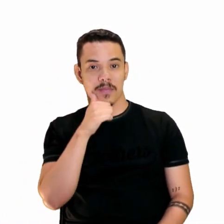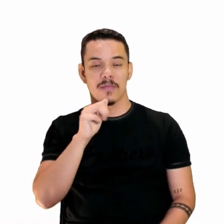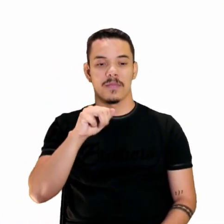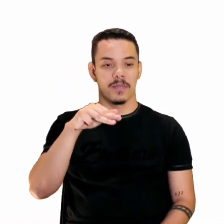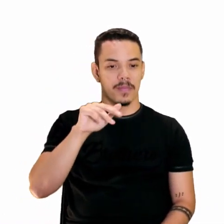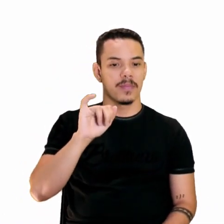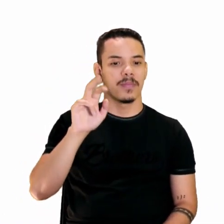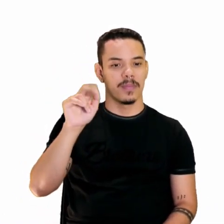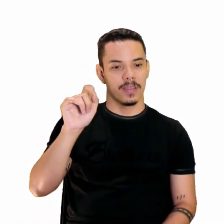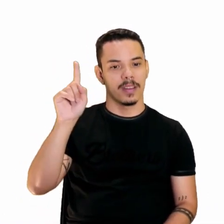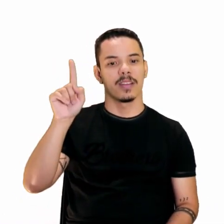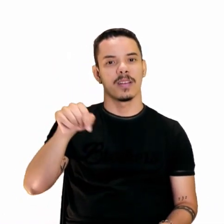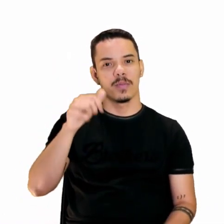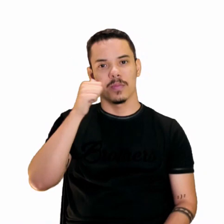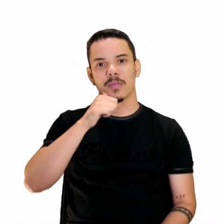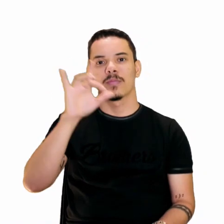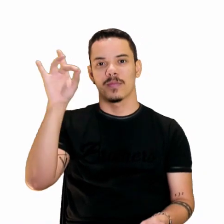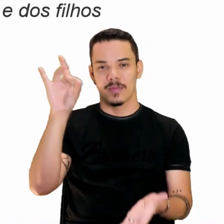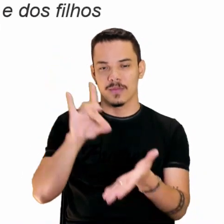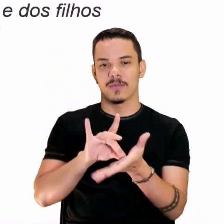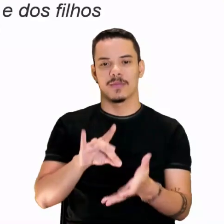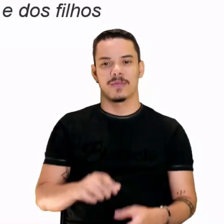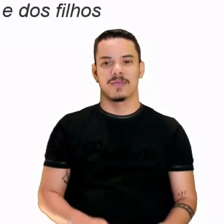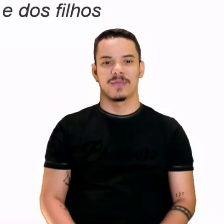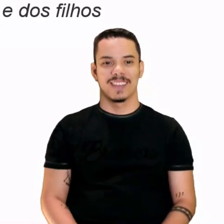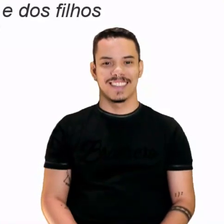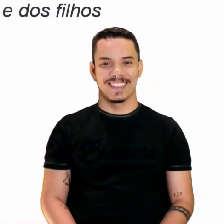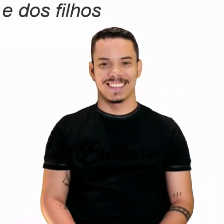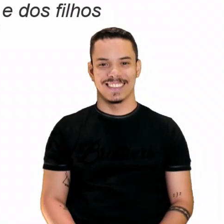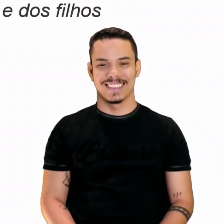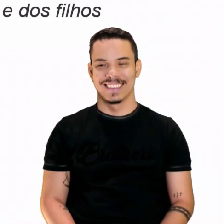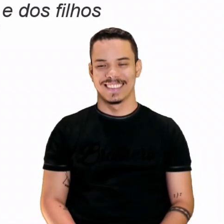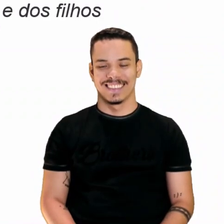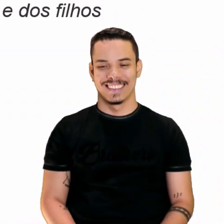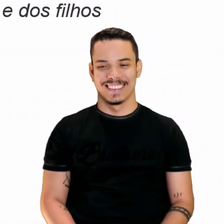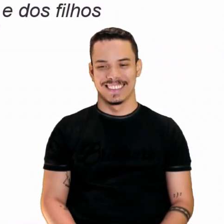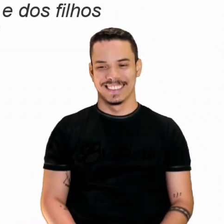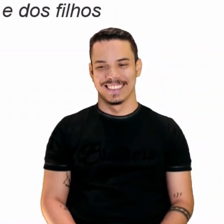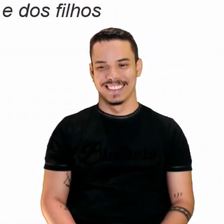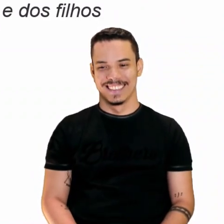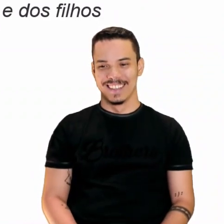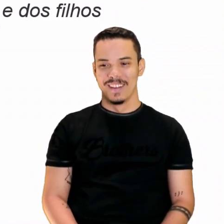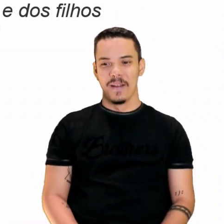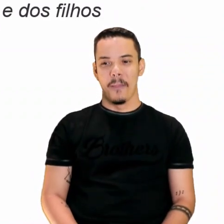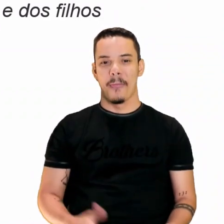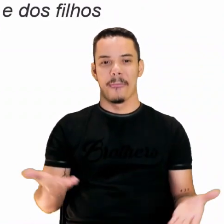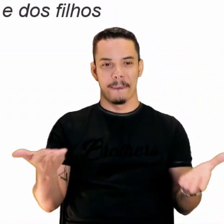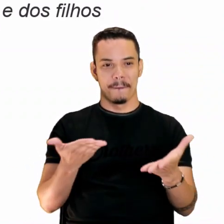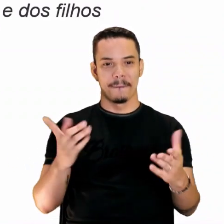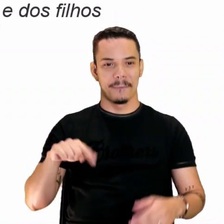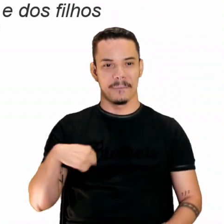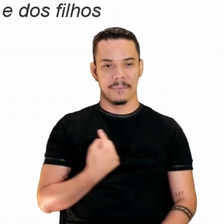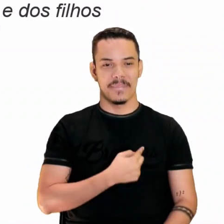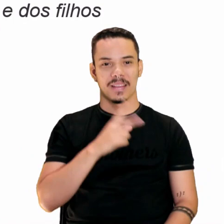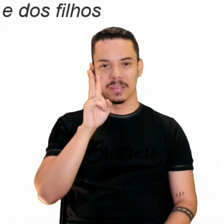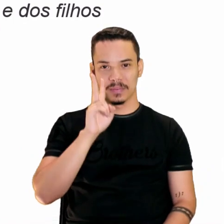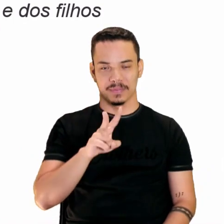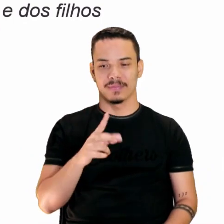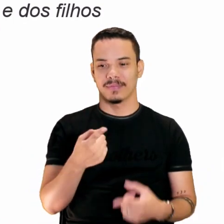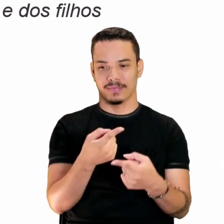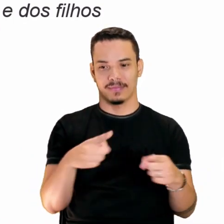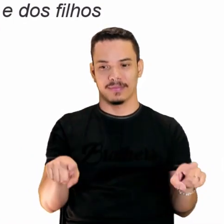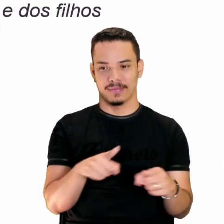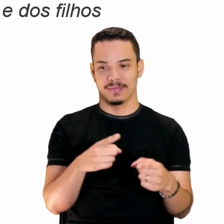mulher de verdade. Uhul! Eita, Amélia! Vamos lá. Então, agora nós vamos para a canção. Então,